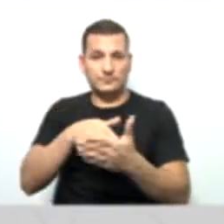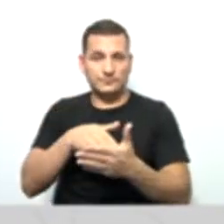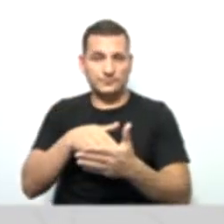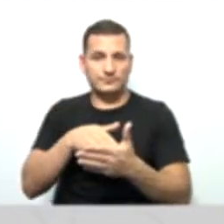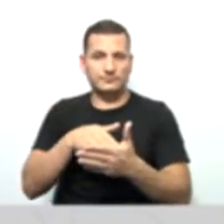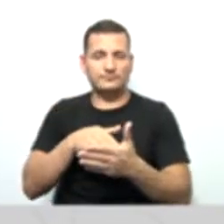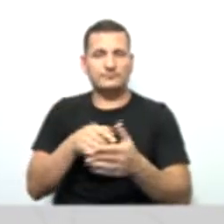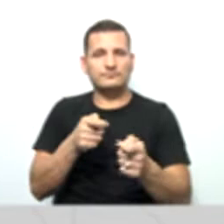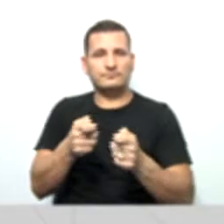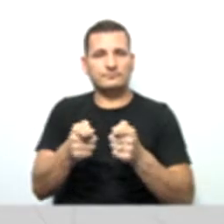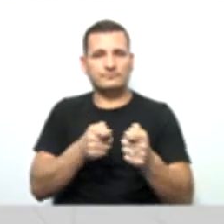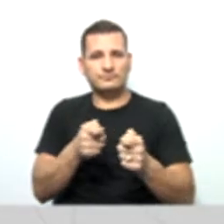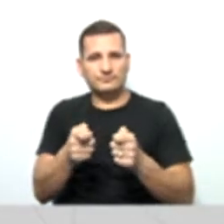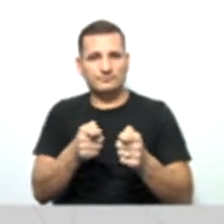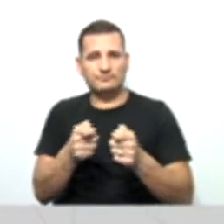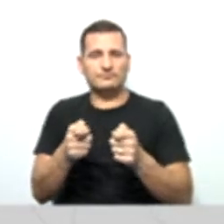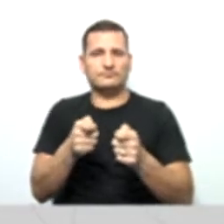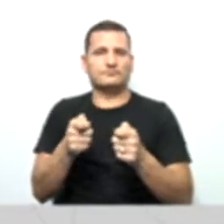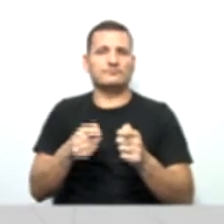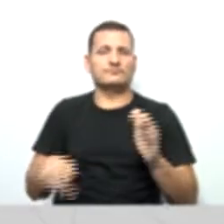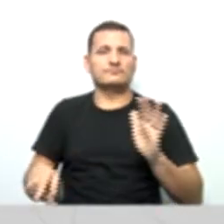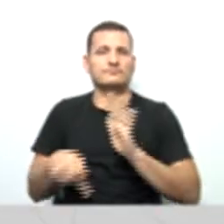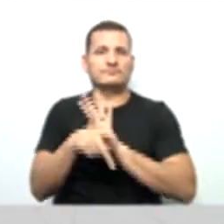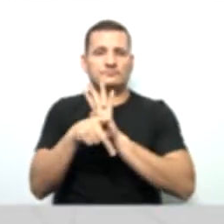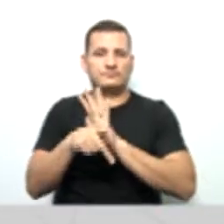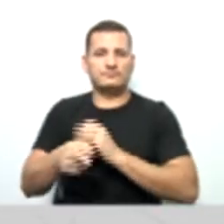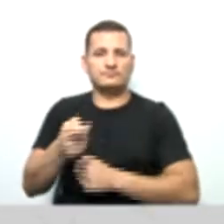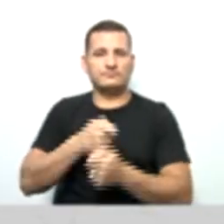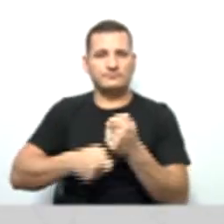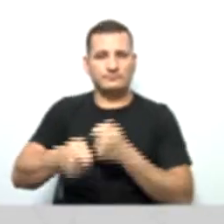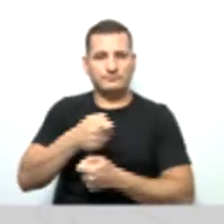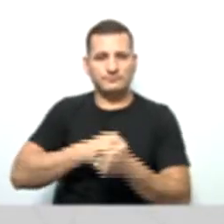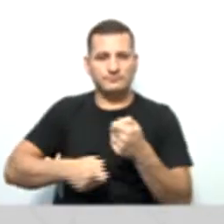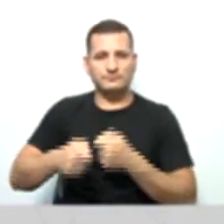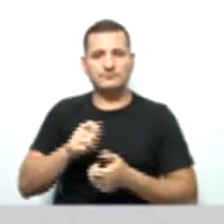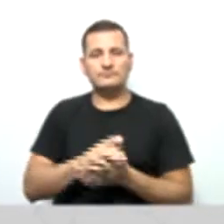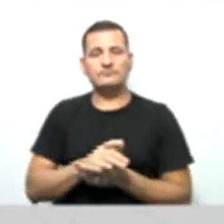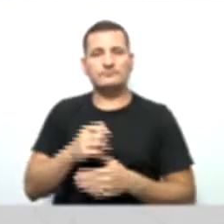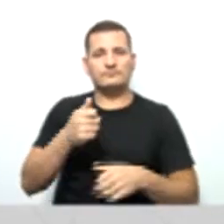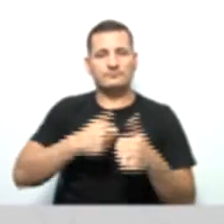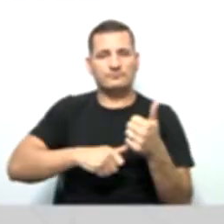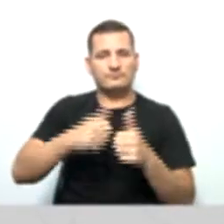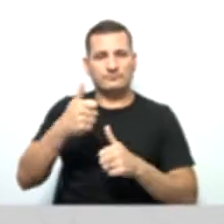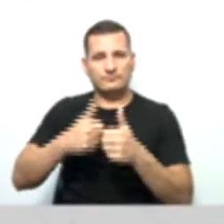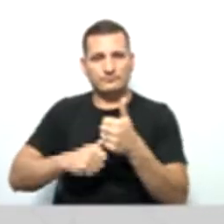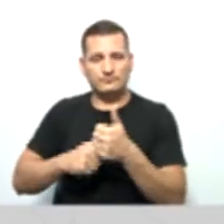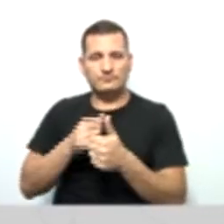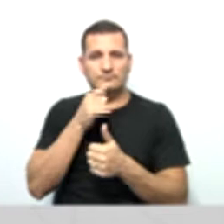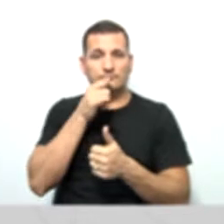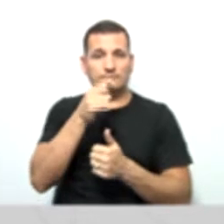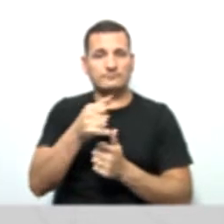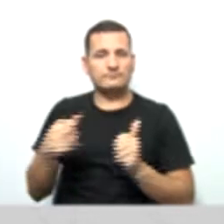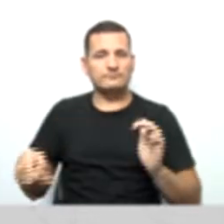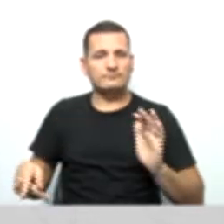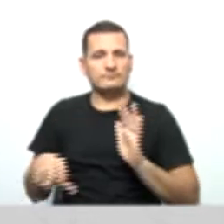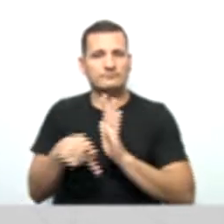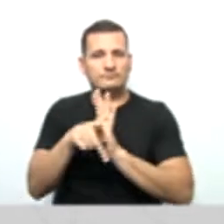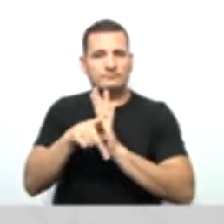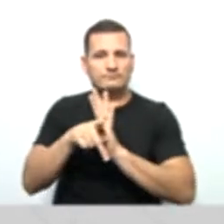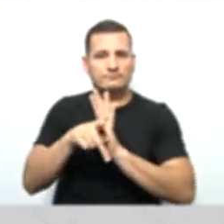controle de patrimônio administrativo né. Vai avaliar se todo o patrimônio está